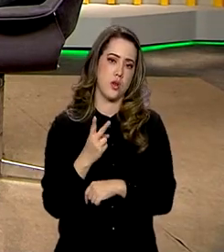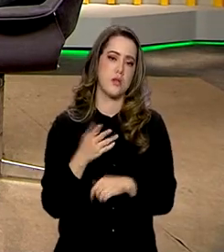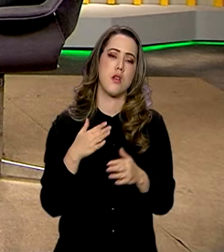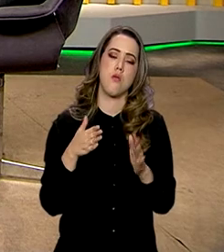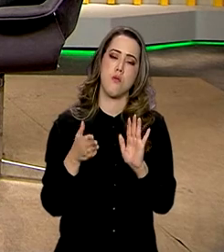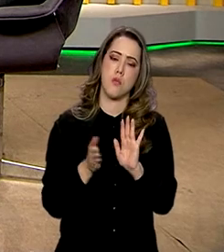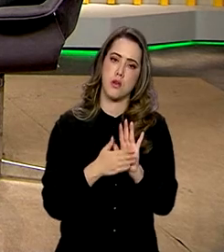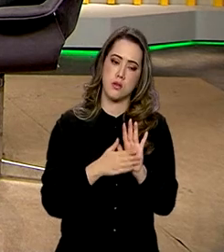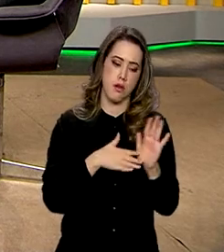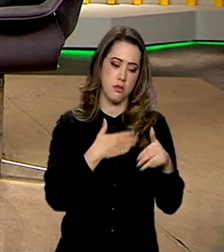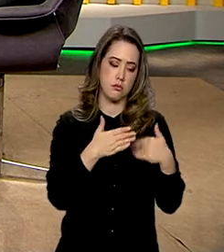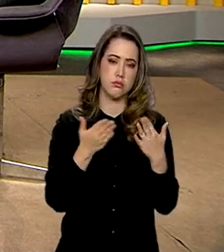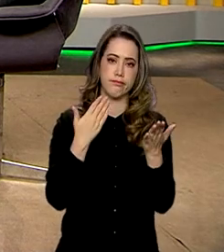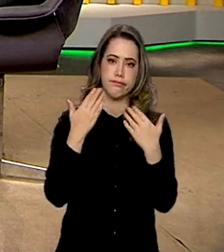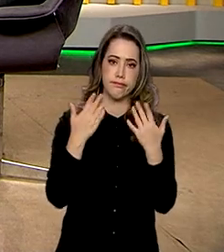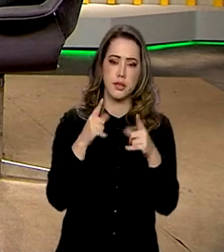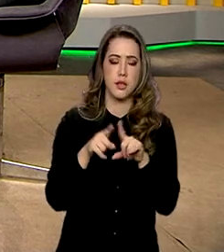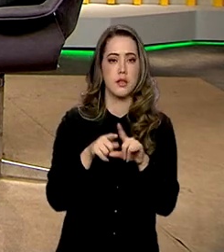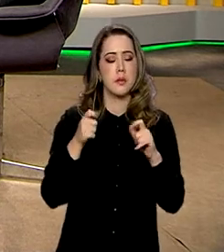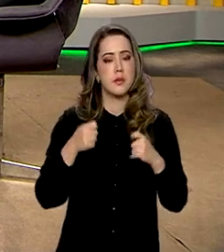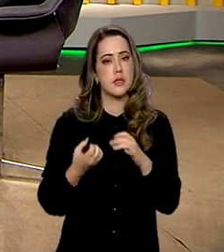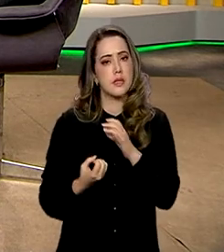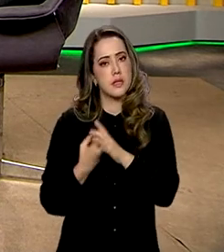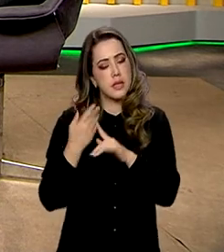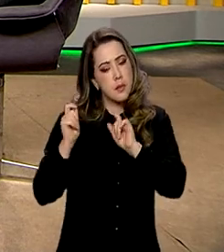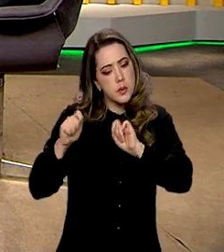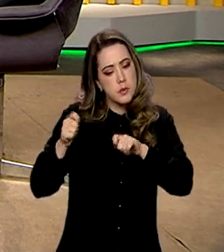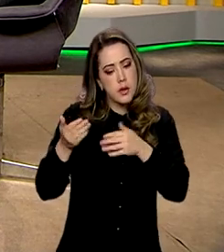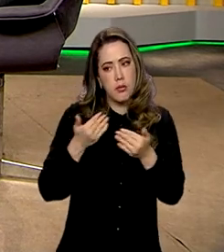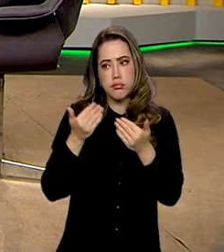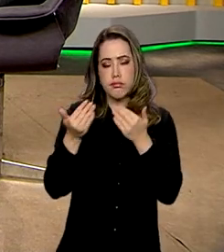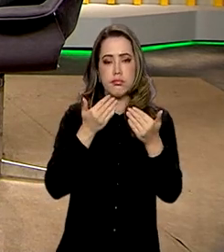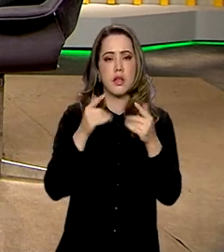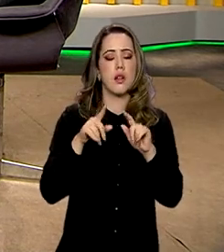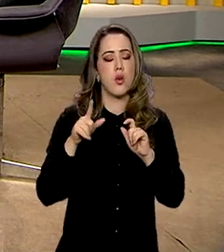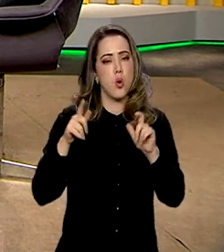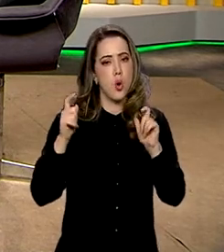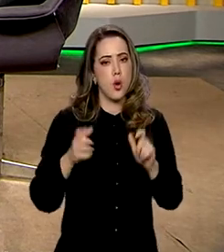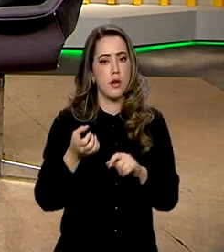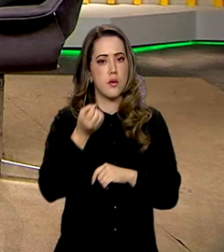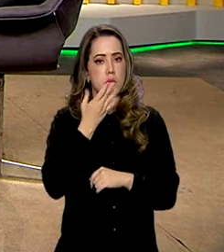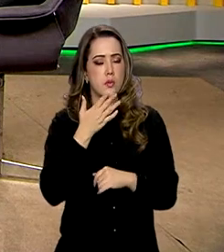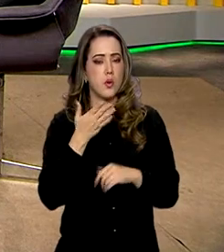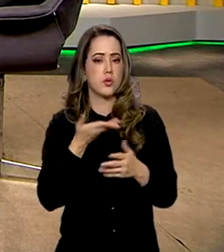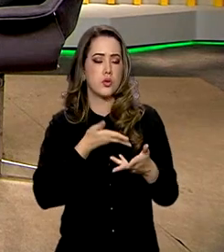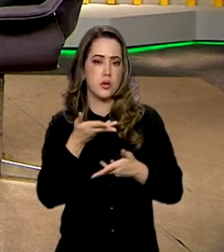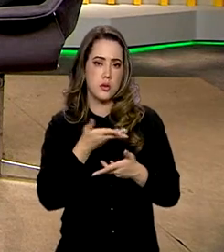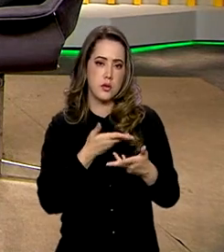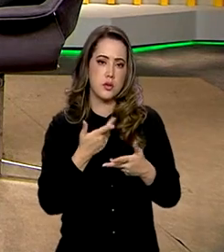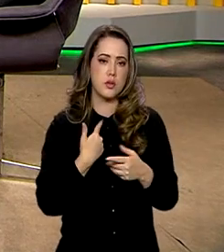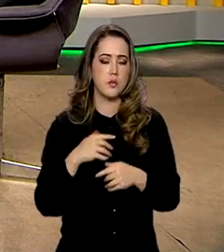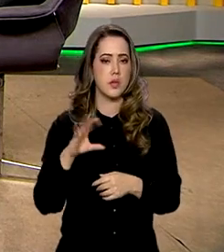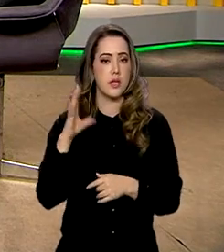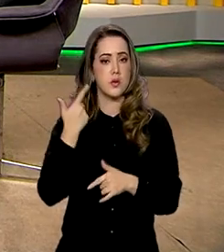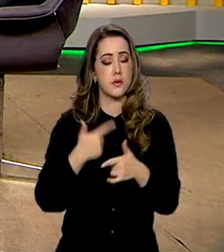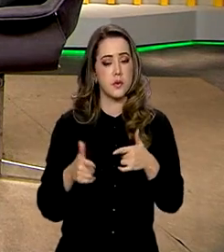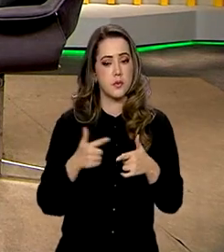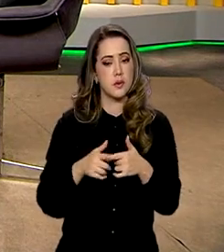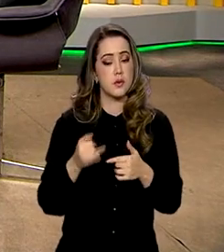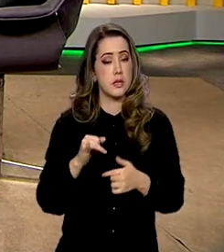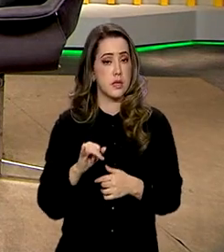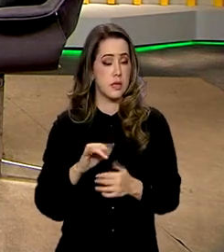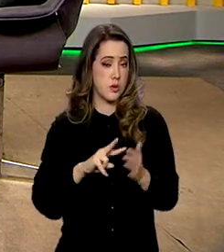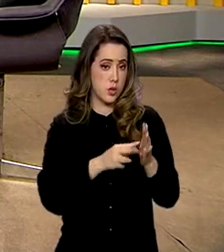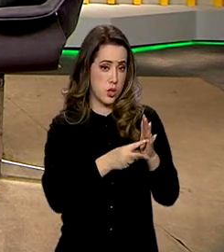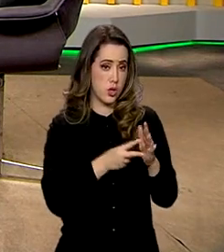negociação. Tem que criar um ambiente, um ambiente fértil, um ambiente amigável de negociação para resolver conflitos. Se os sindicatos